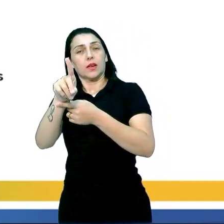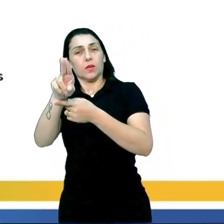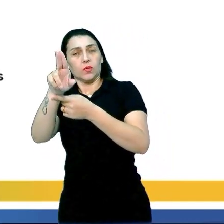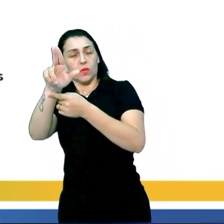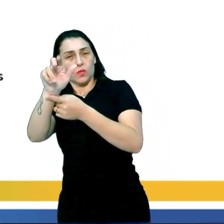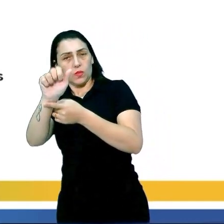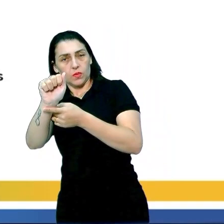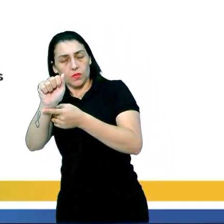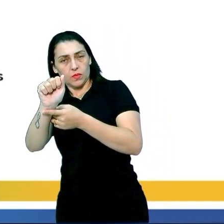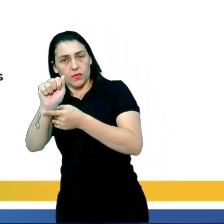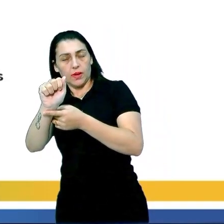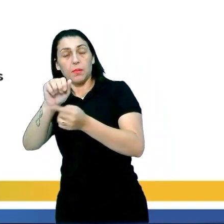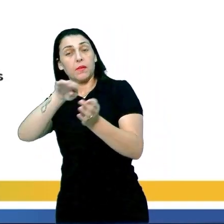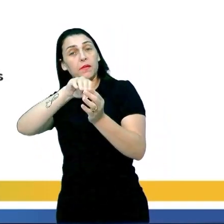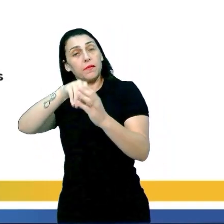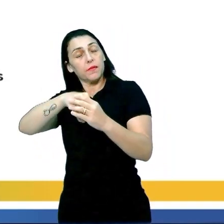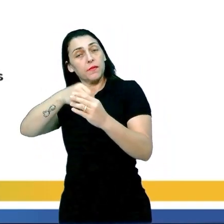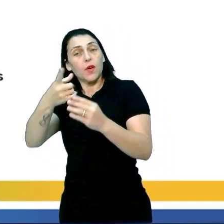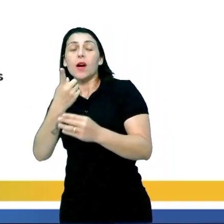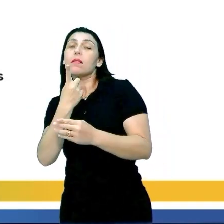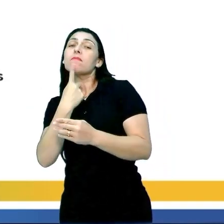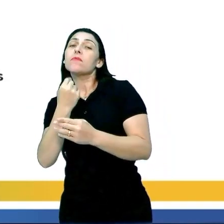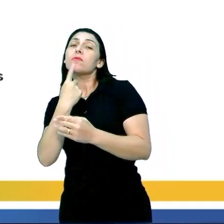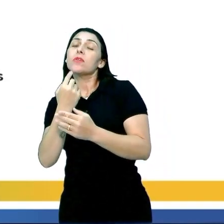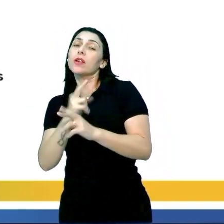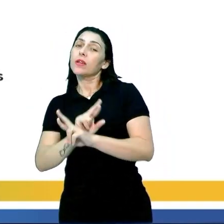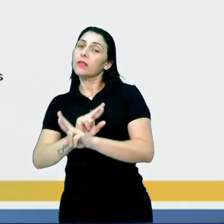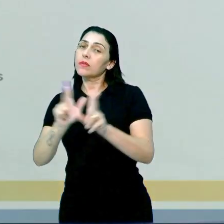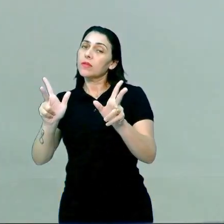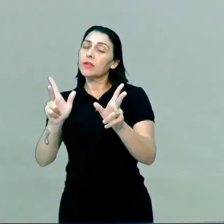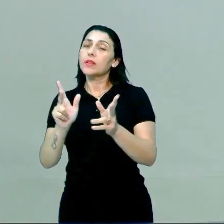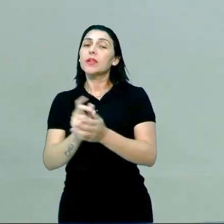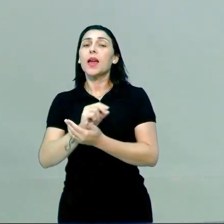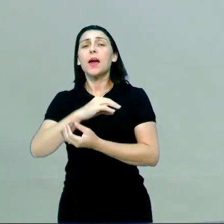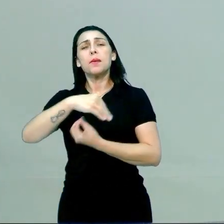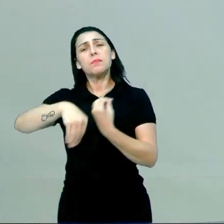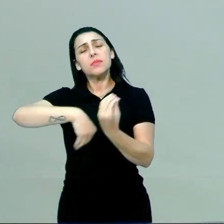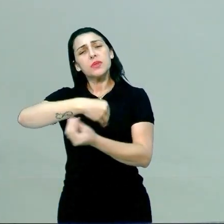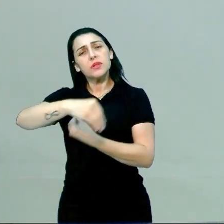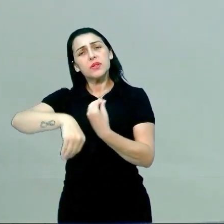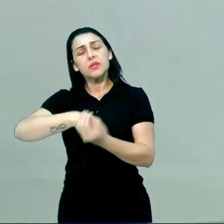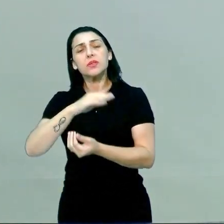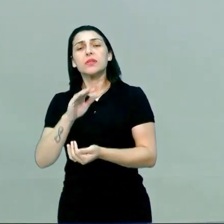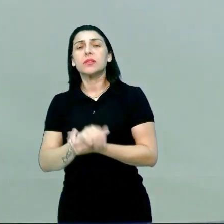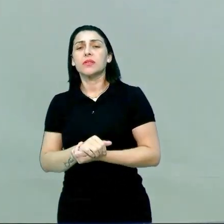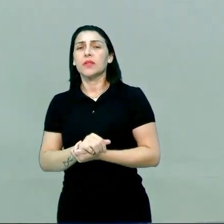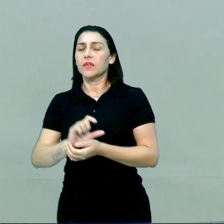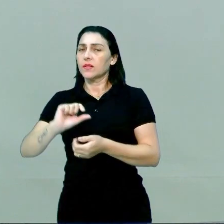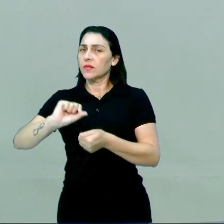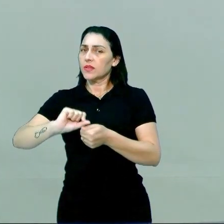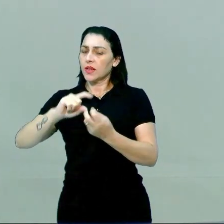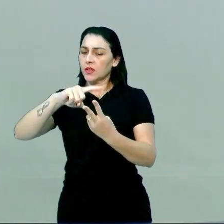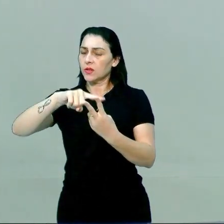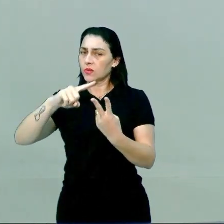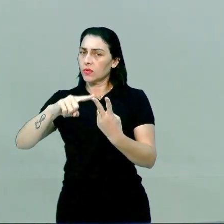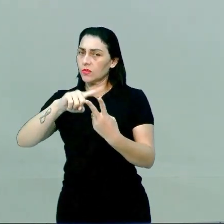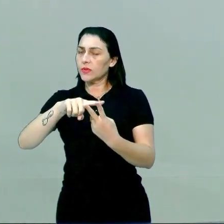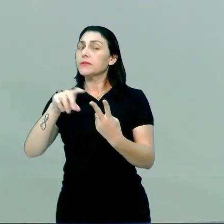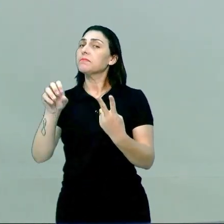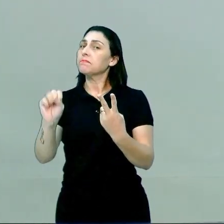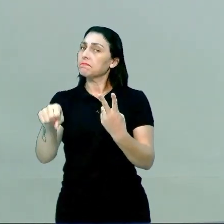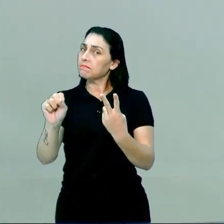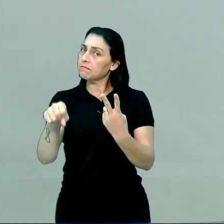né, vai liberar para fora do sangue. Essa é a E a mista, professora? Ela vai realizar essas duas funções?